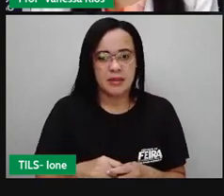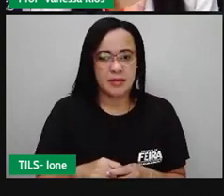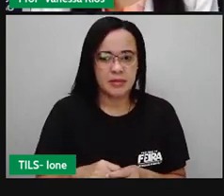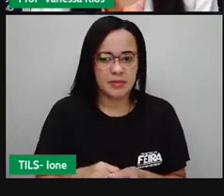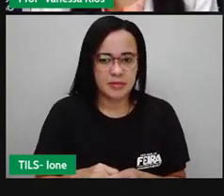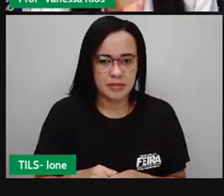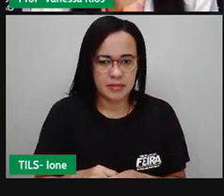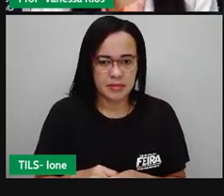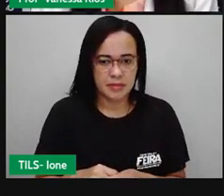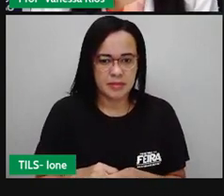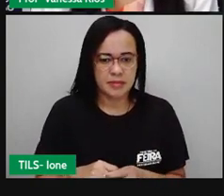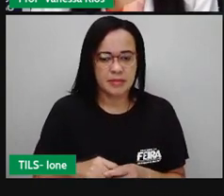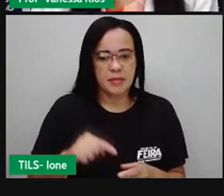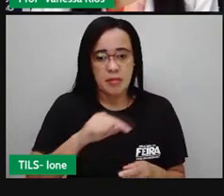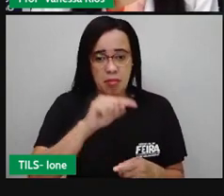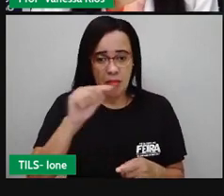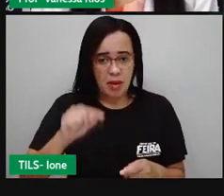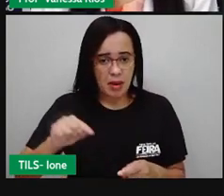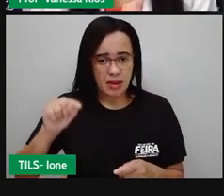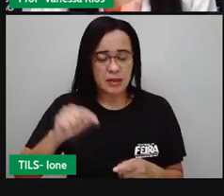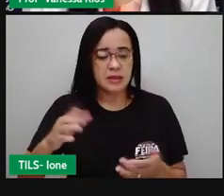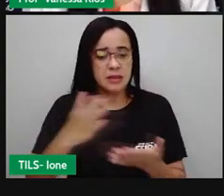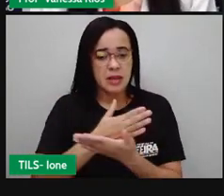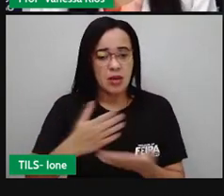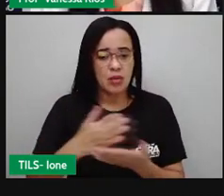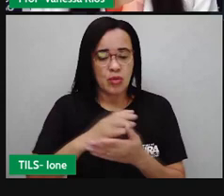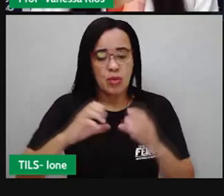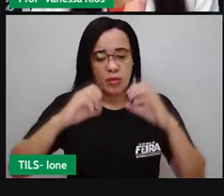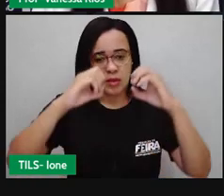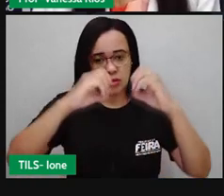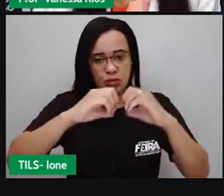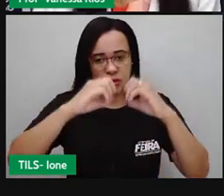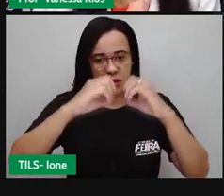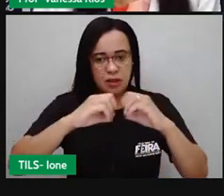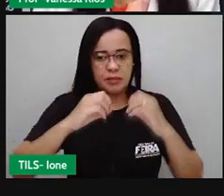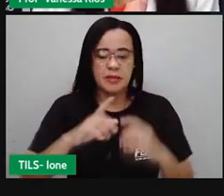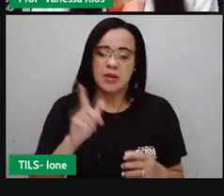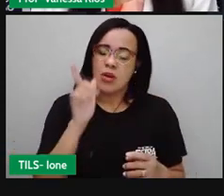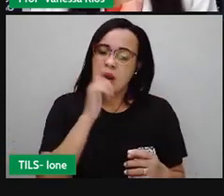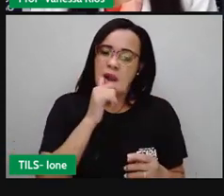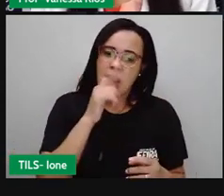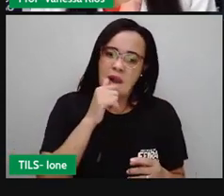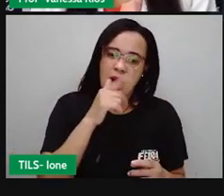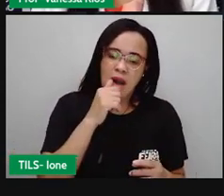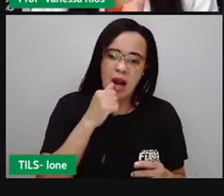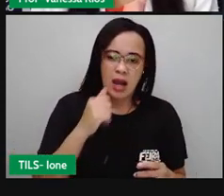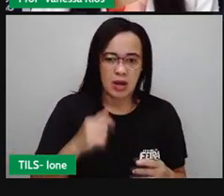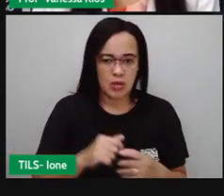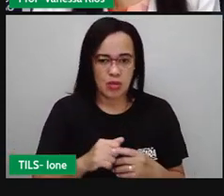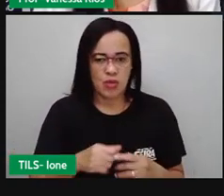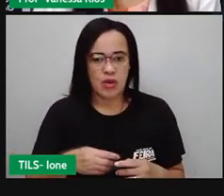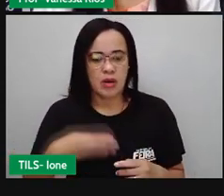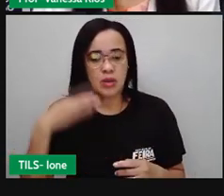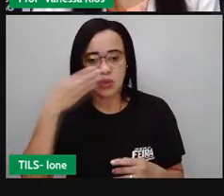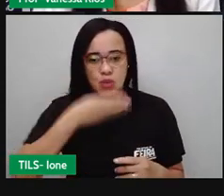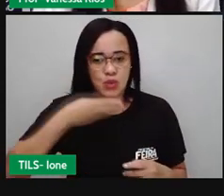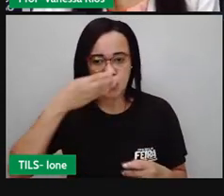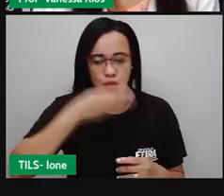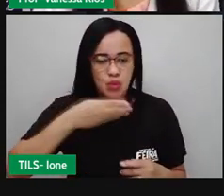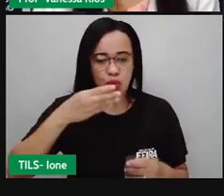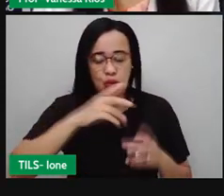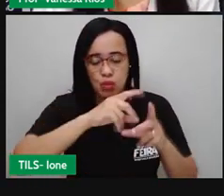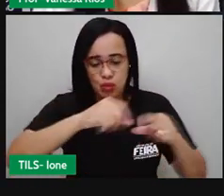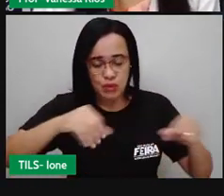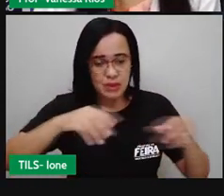Substâncias úteis como água, glicose e sais minerais contidas nesse líquido atravessam a